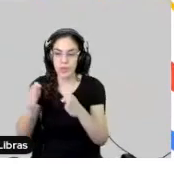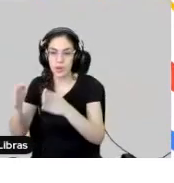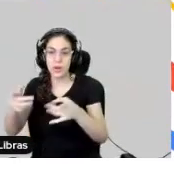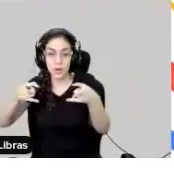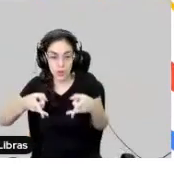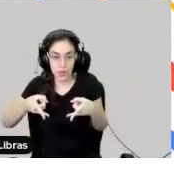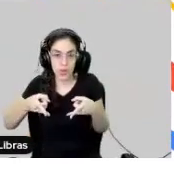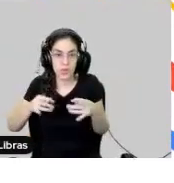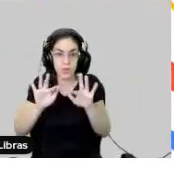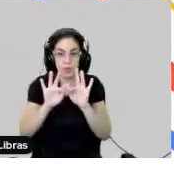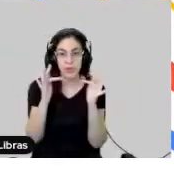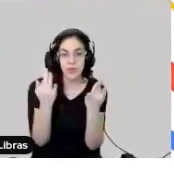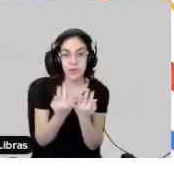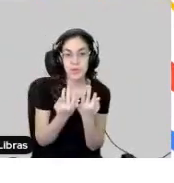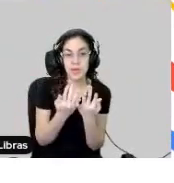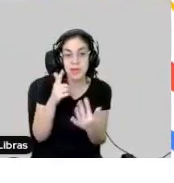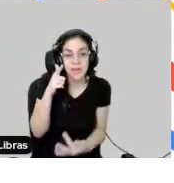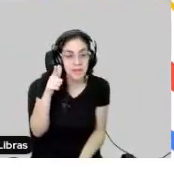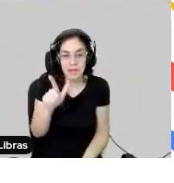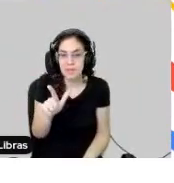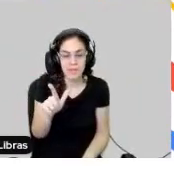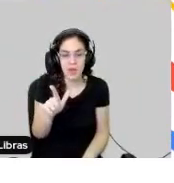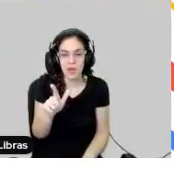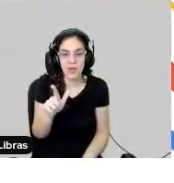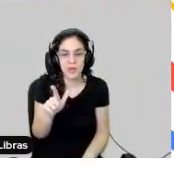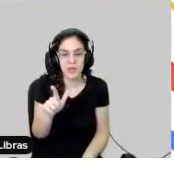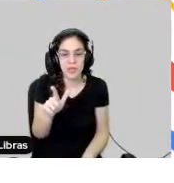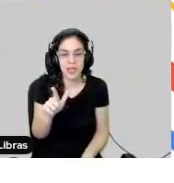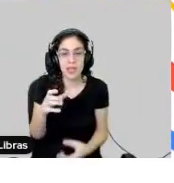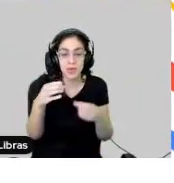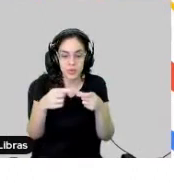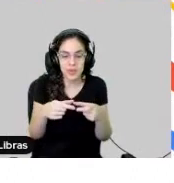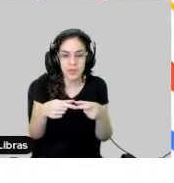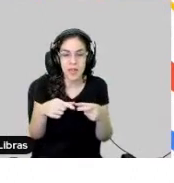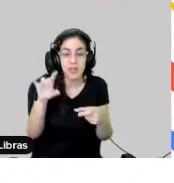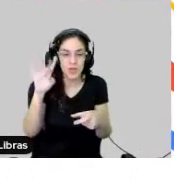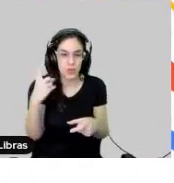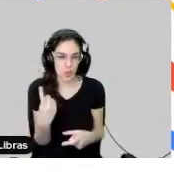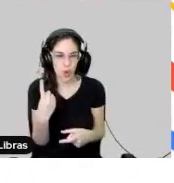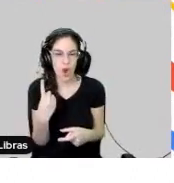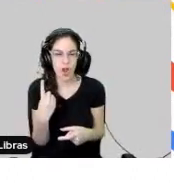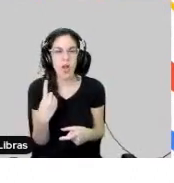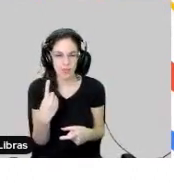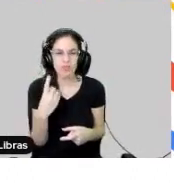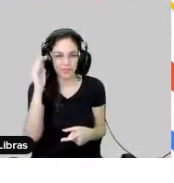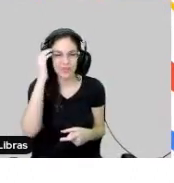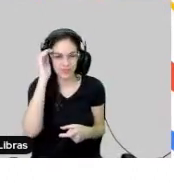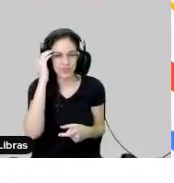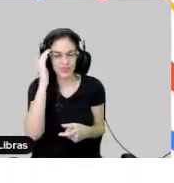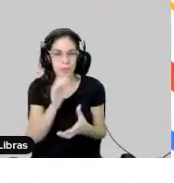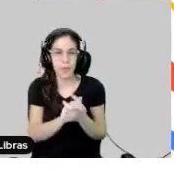conseguem ter um espaço desses. Então, esse aluno, ele vai naturalmente, pela facilidade,